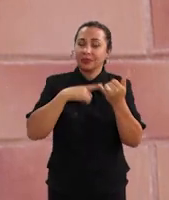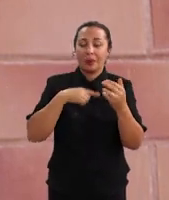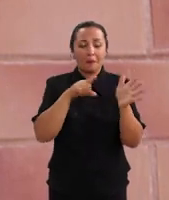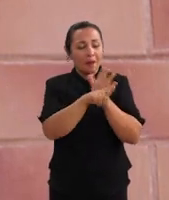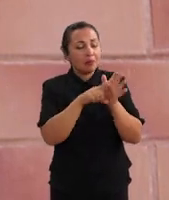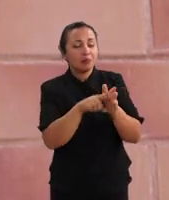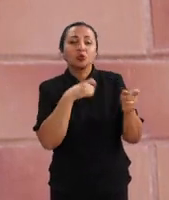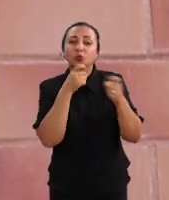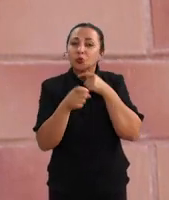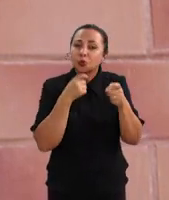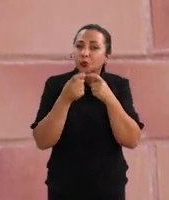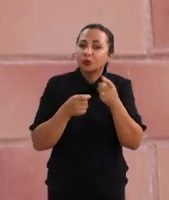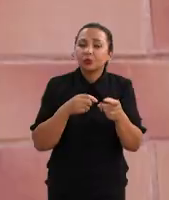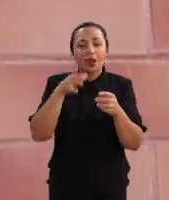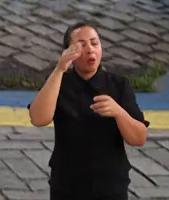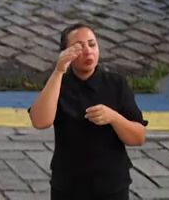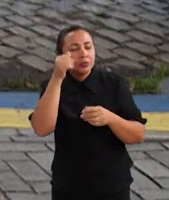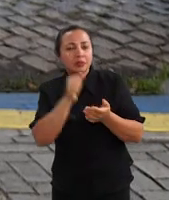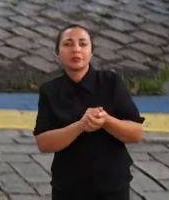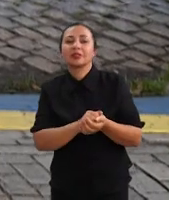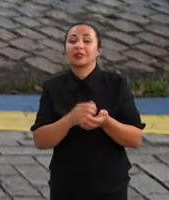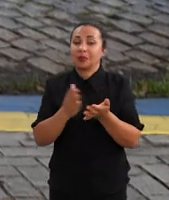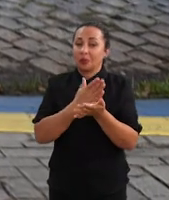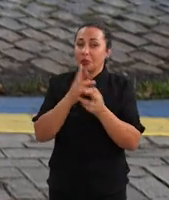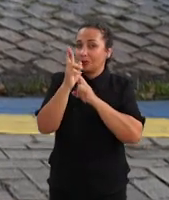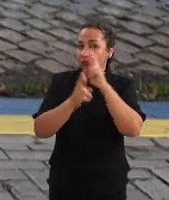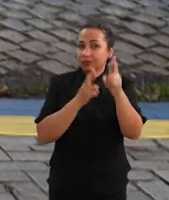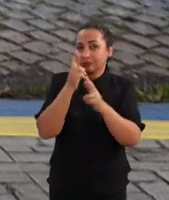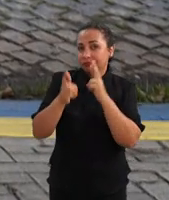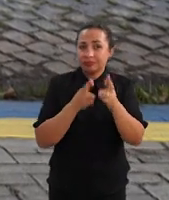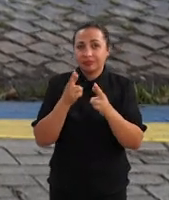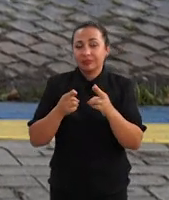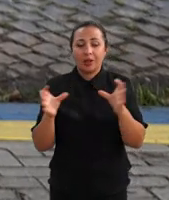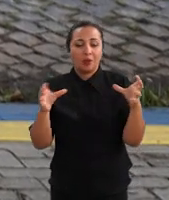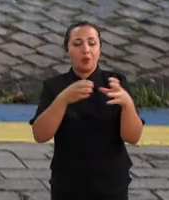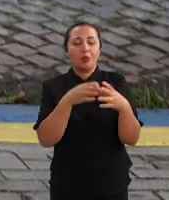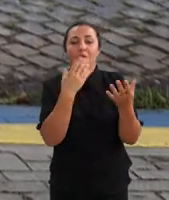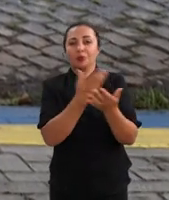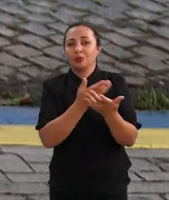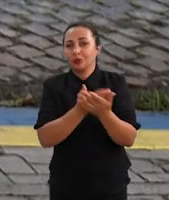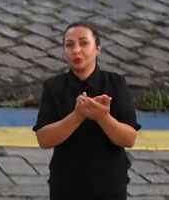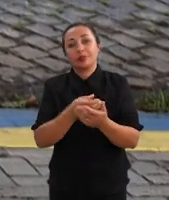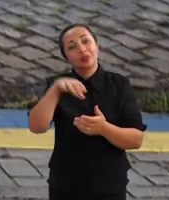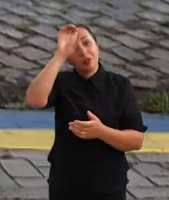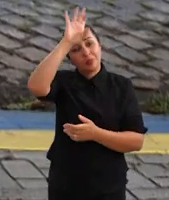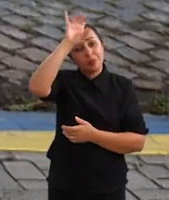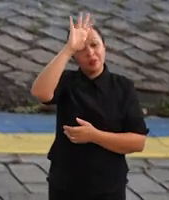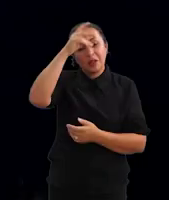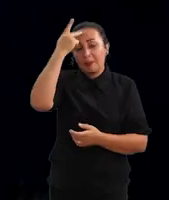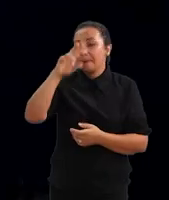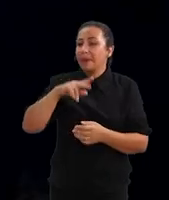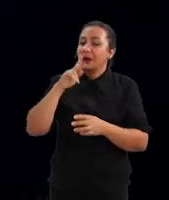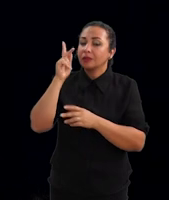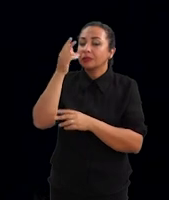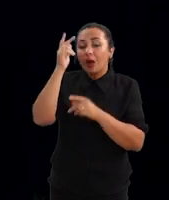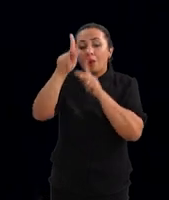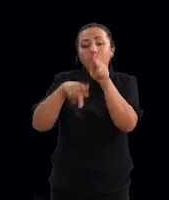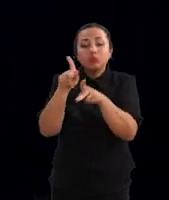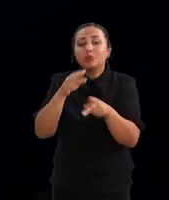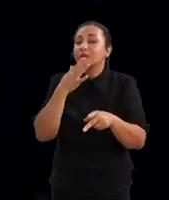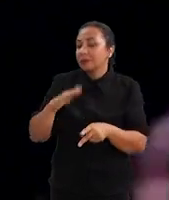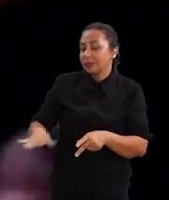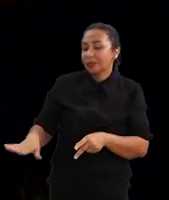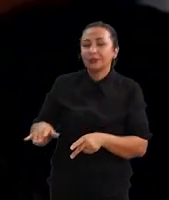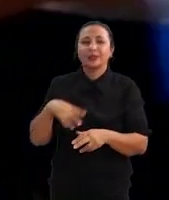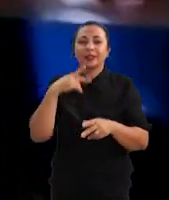dúvidas, perguntam alguma curiosidade, alguma coisa em relação ao grupo de estudo, né? Que são as baleias. E para o público infantil,